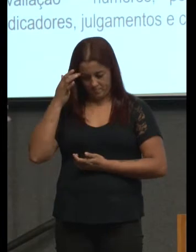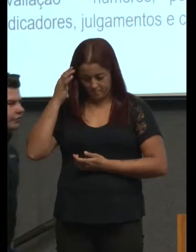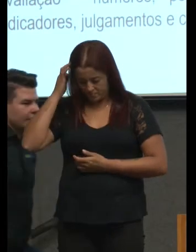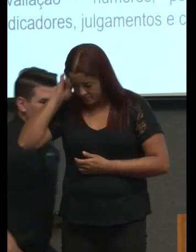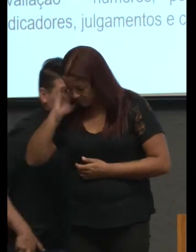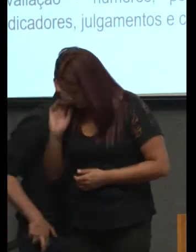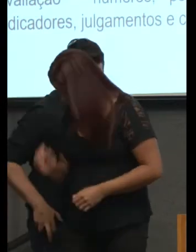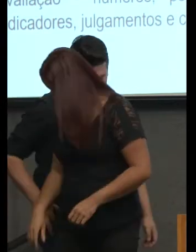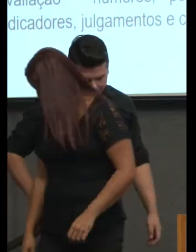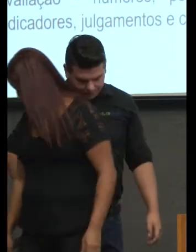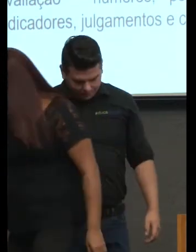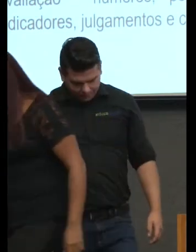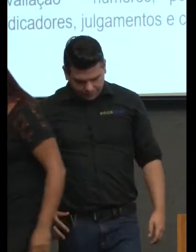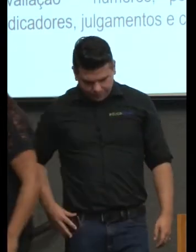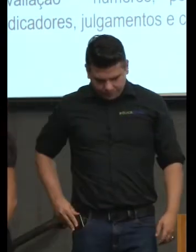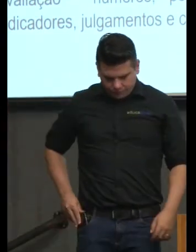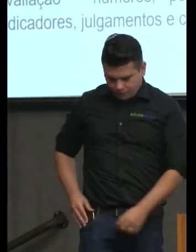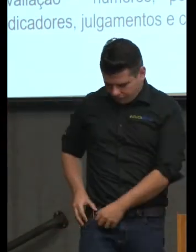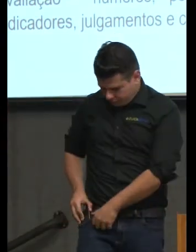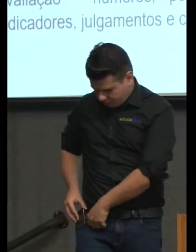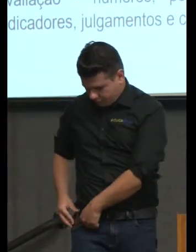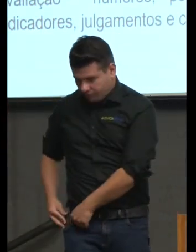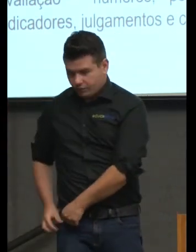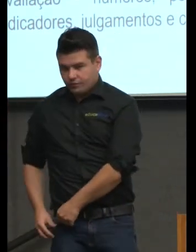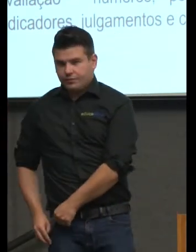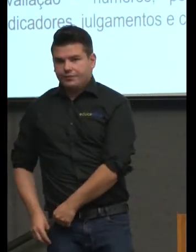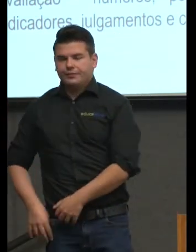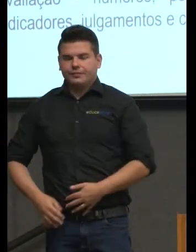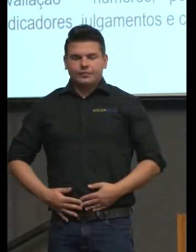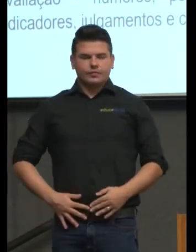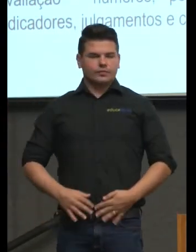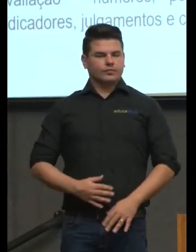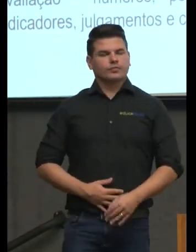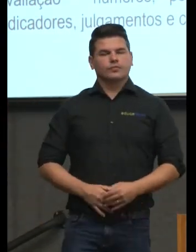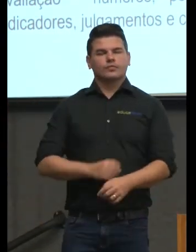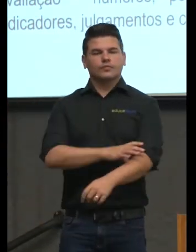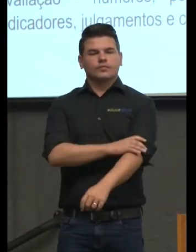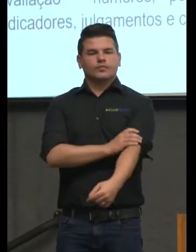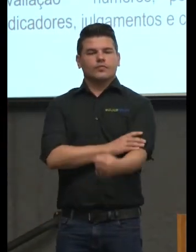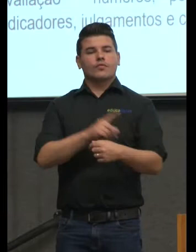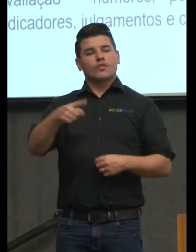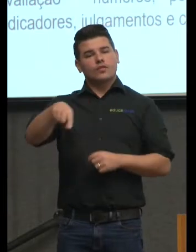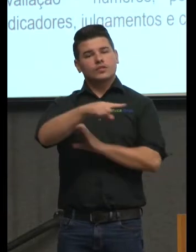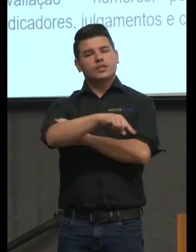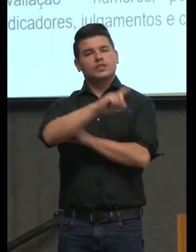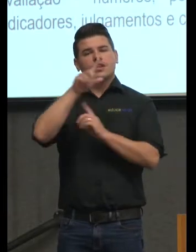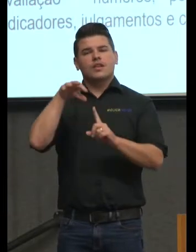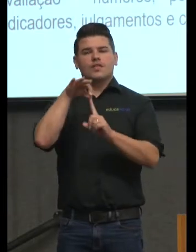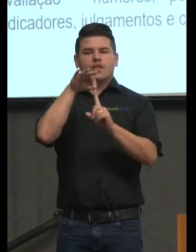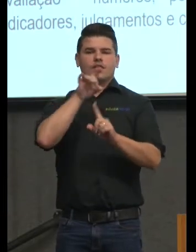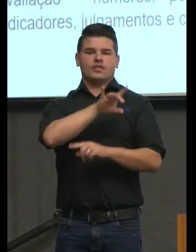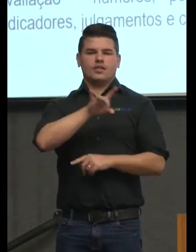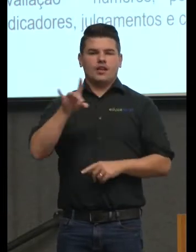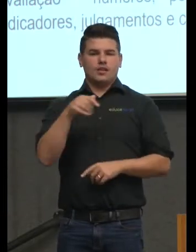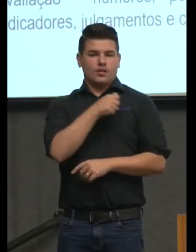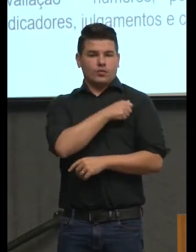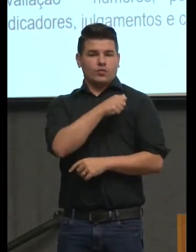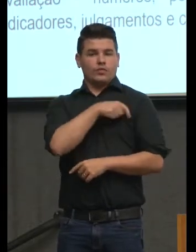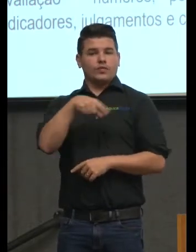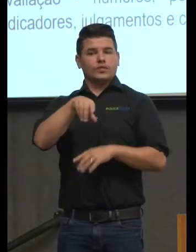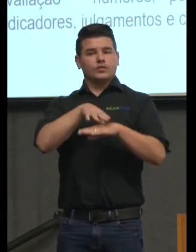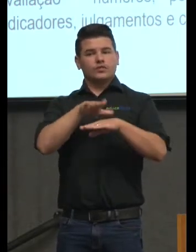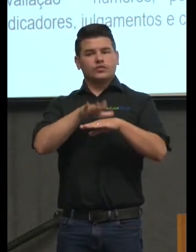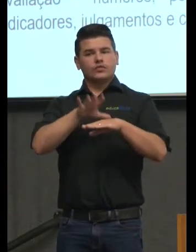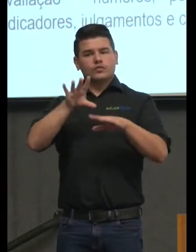e vocês são a referência dos alunos pelo que vocês são pelo que vocês se tornam pelo que vocês